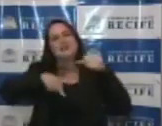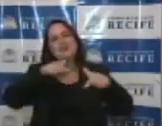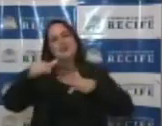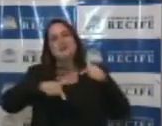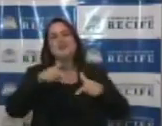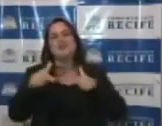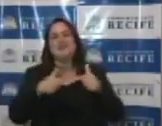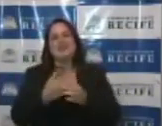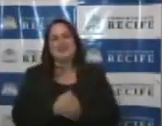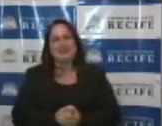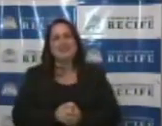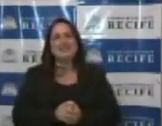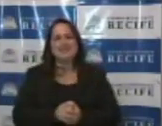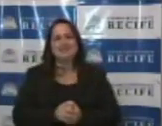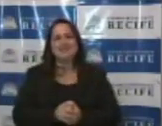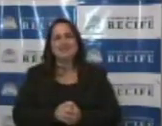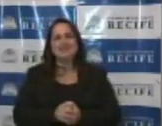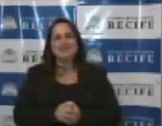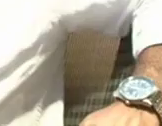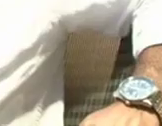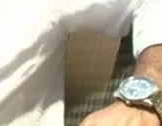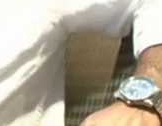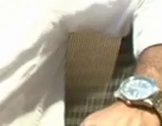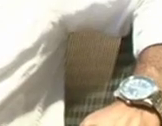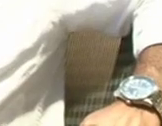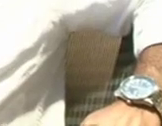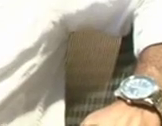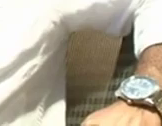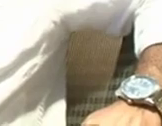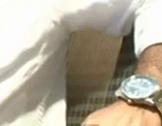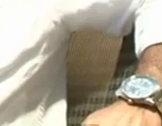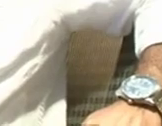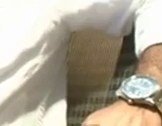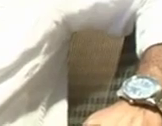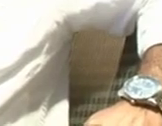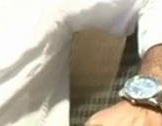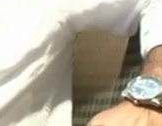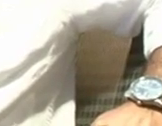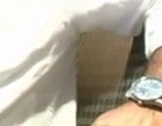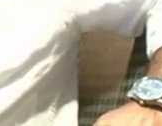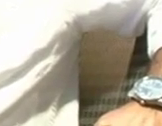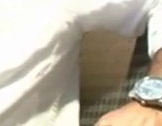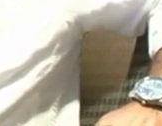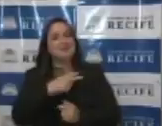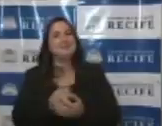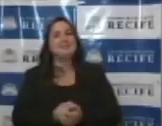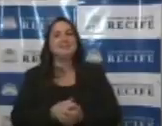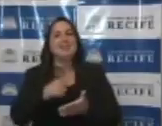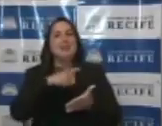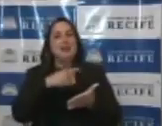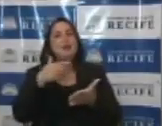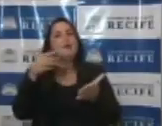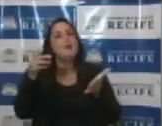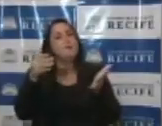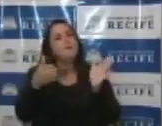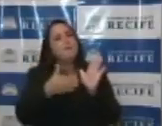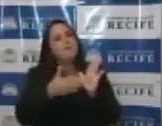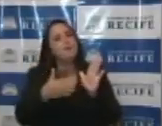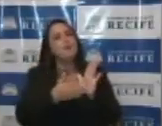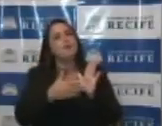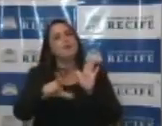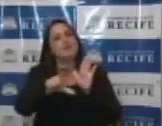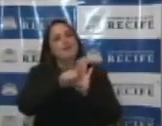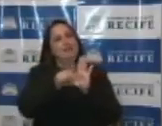gastronômico e econômico do Recife. E eu, em particular, apresentei um projeto de lei ordinária